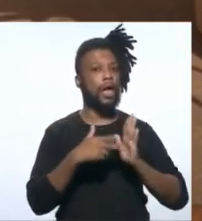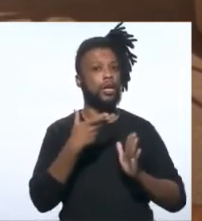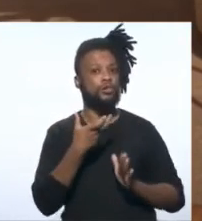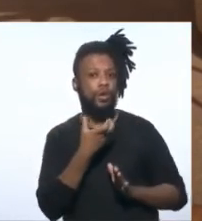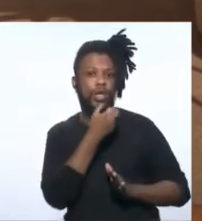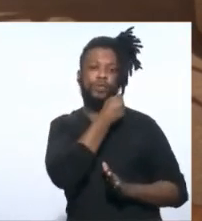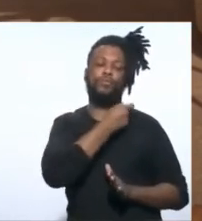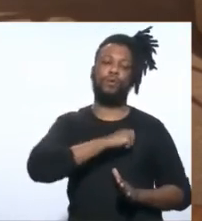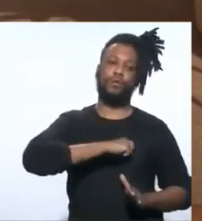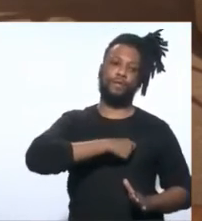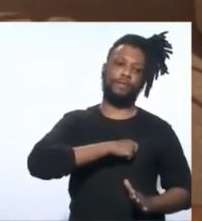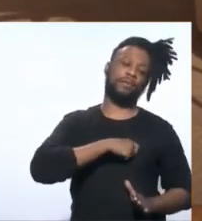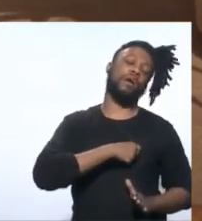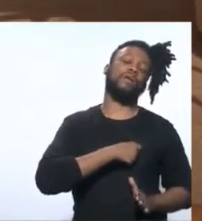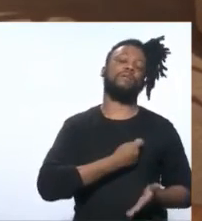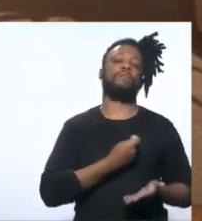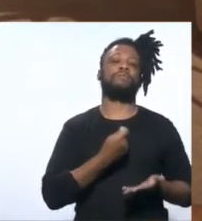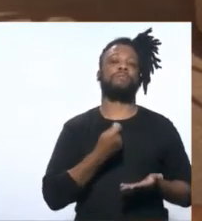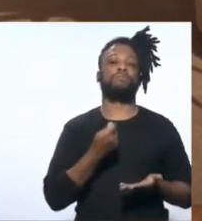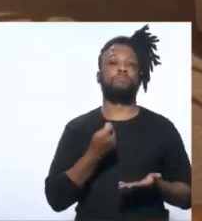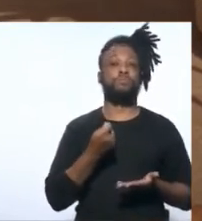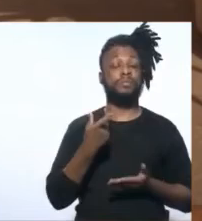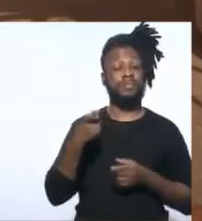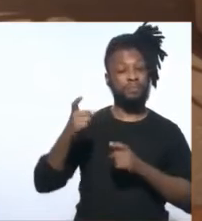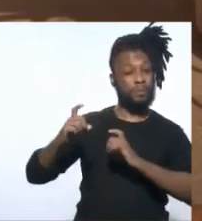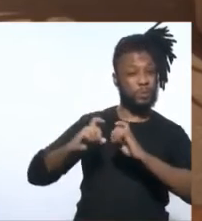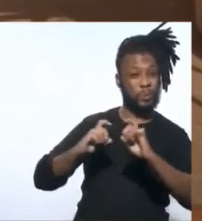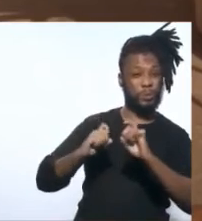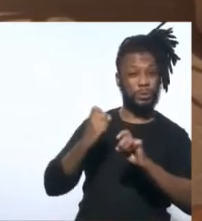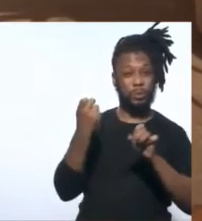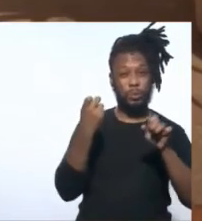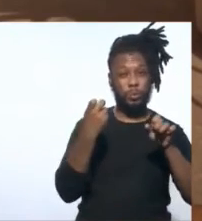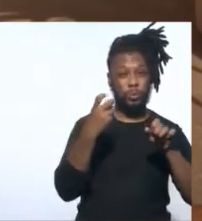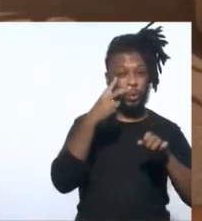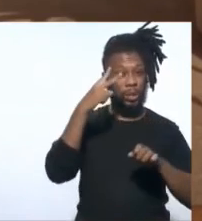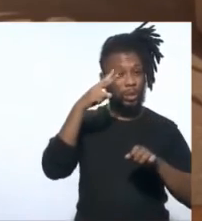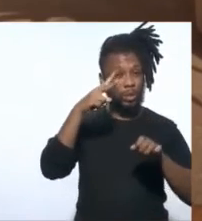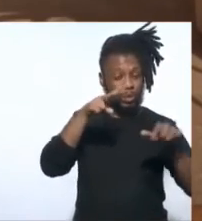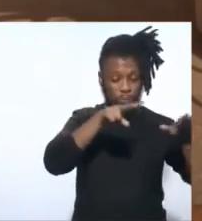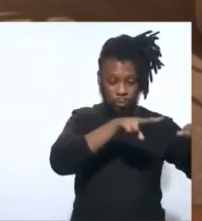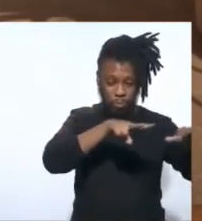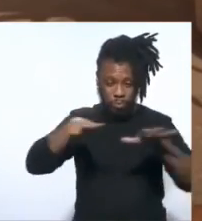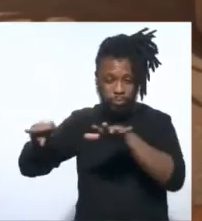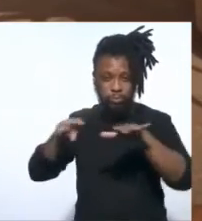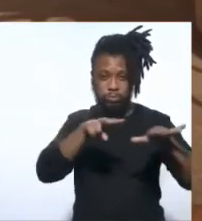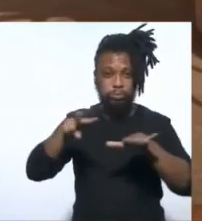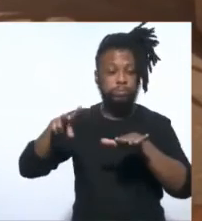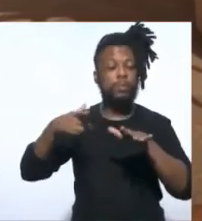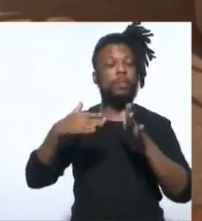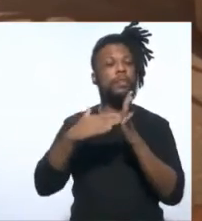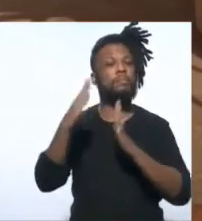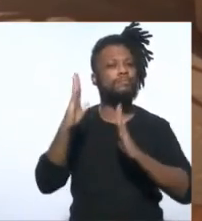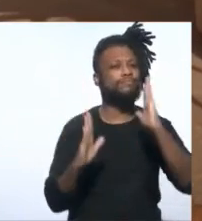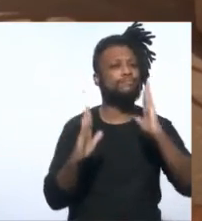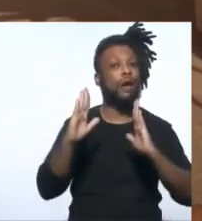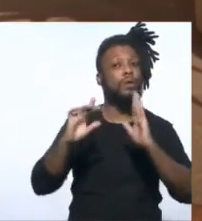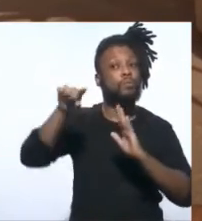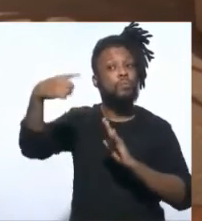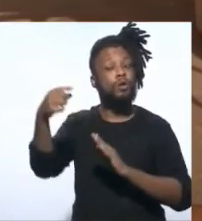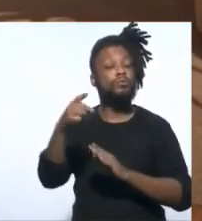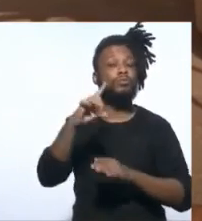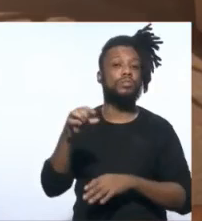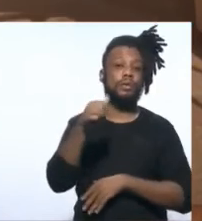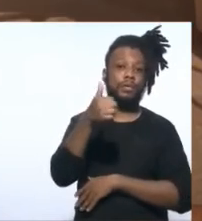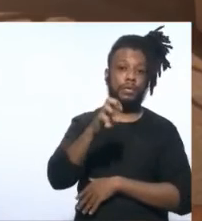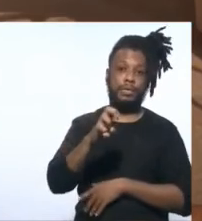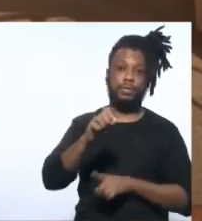com aquele Conselho de Recuperação e nós temos um prazo no próximo dia 15 de junho,